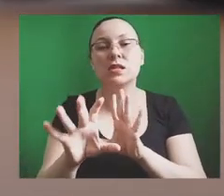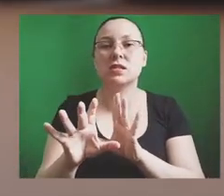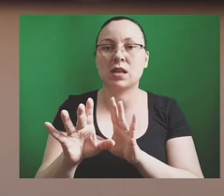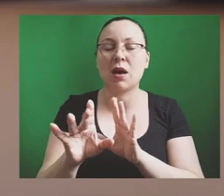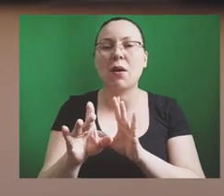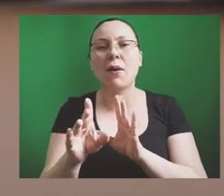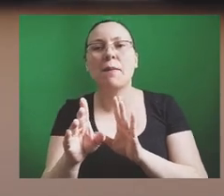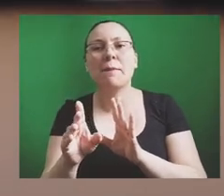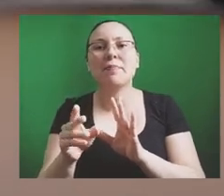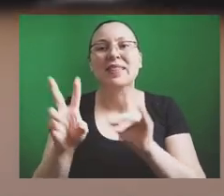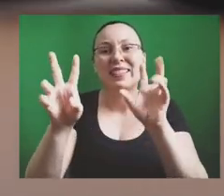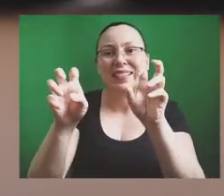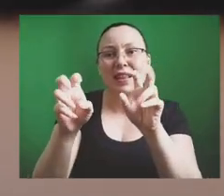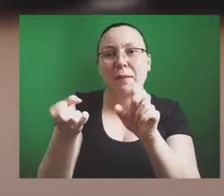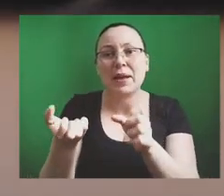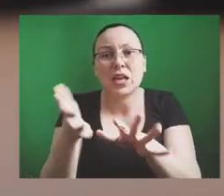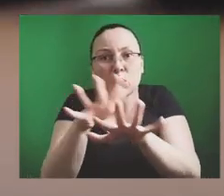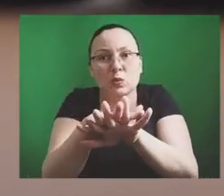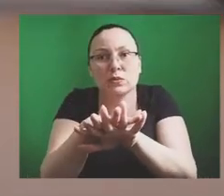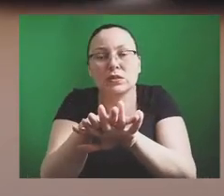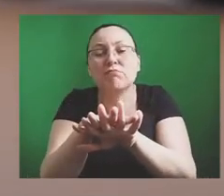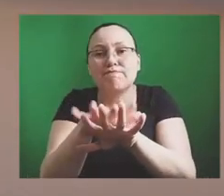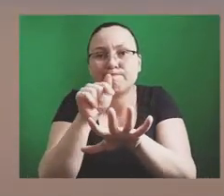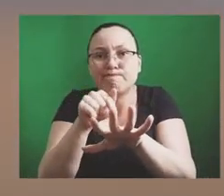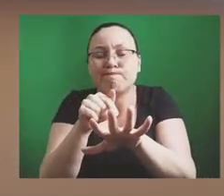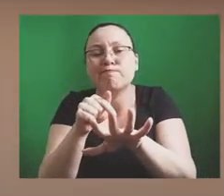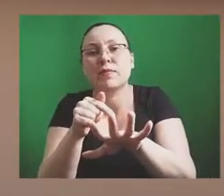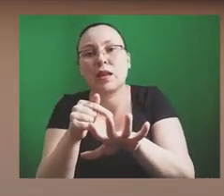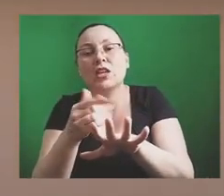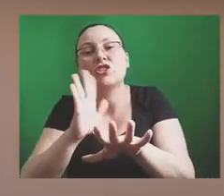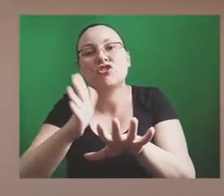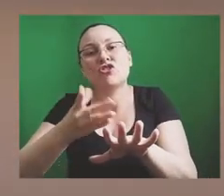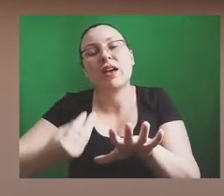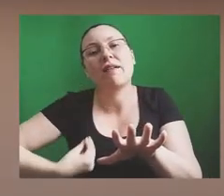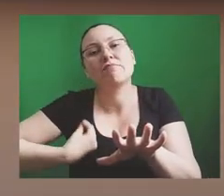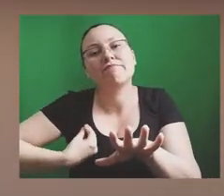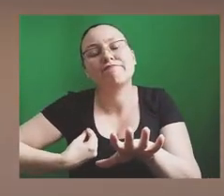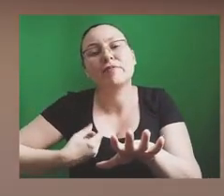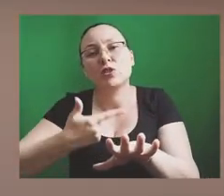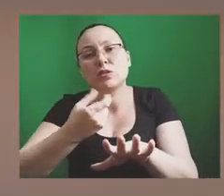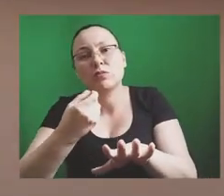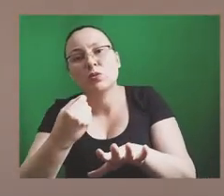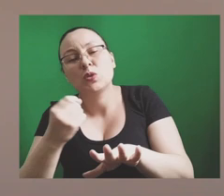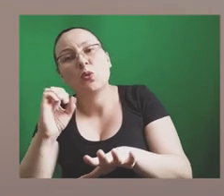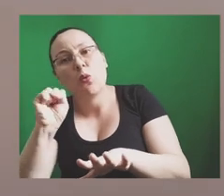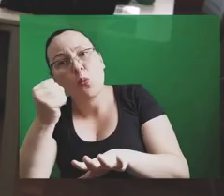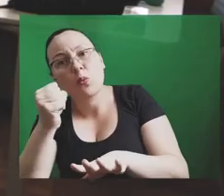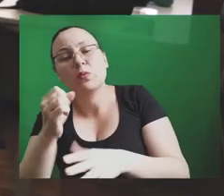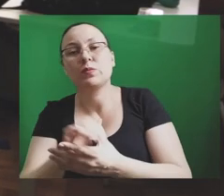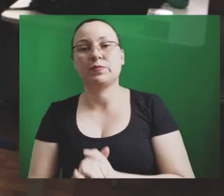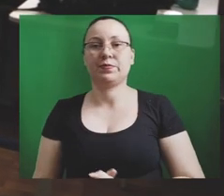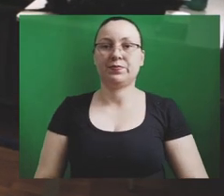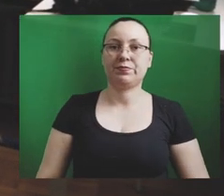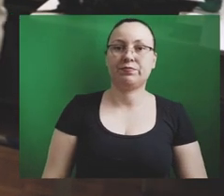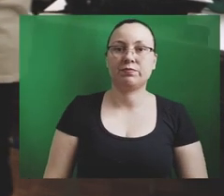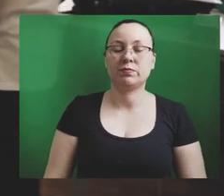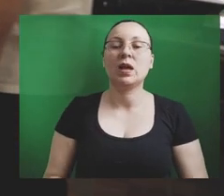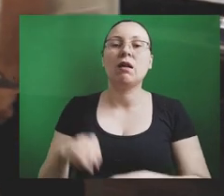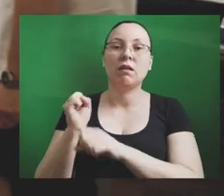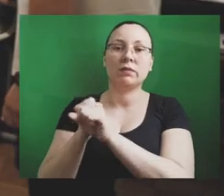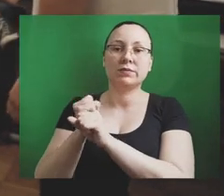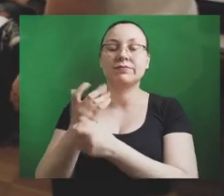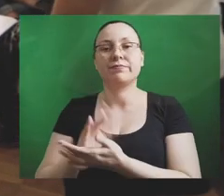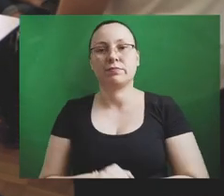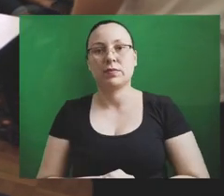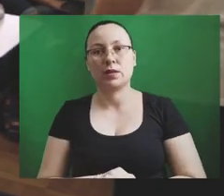na perspectiva da educação inclusiva vigente no país desde 2008. Embora em uma primeira